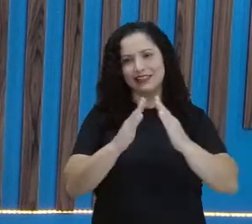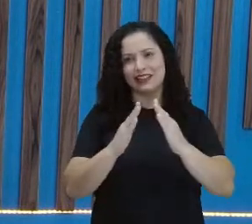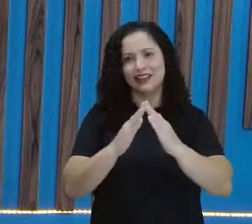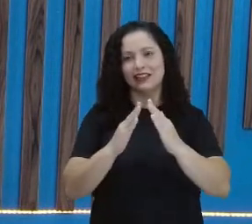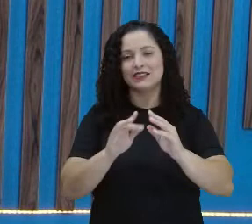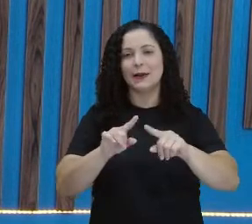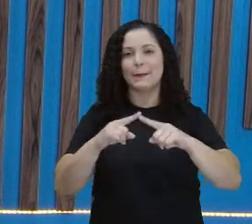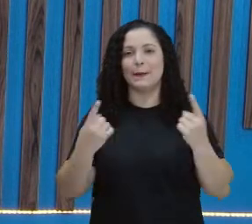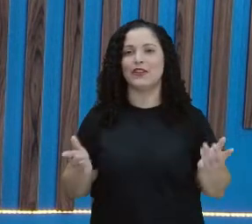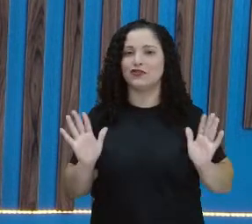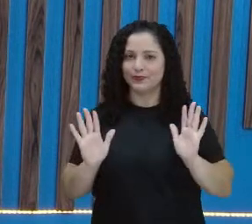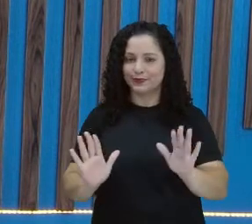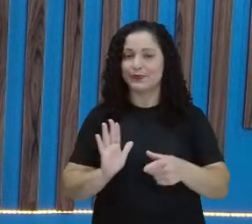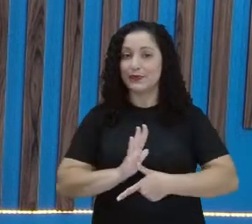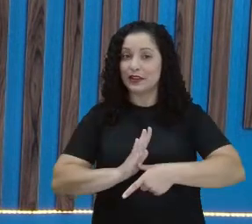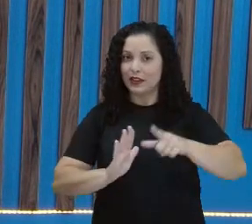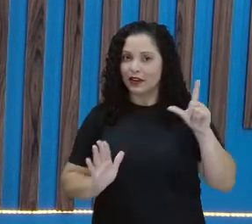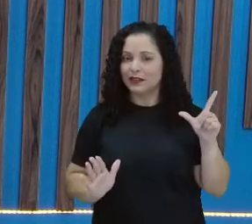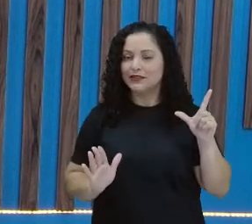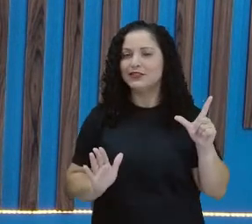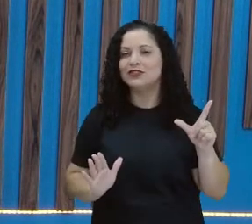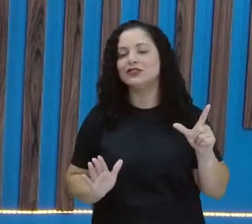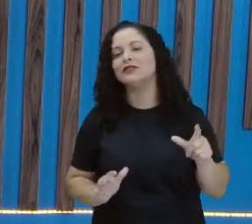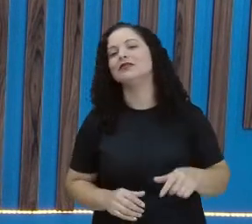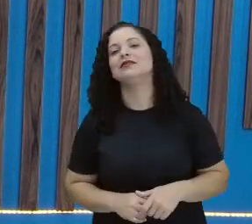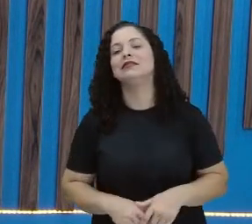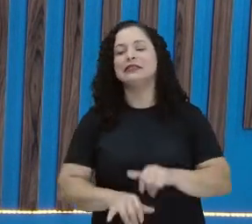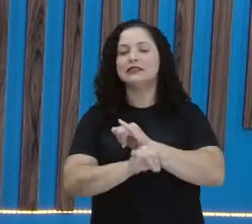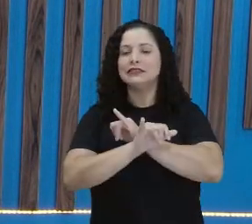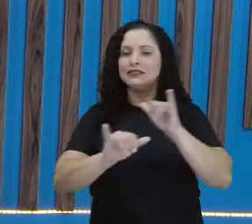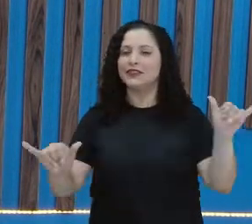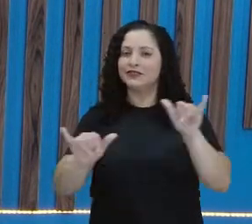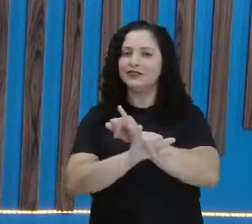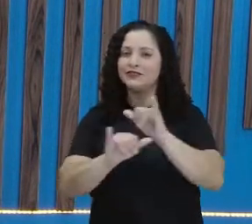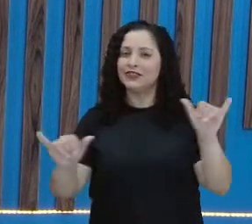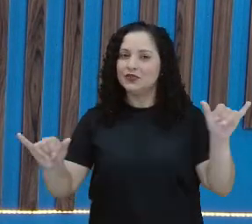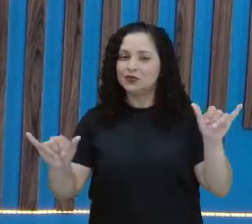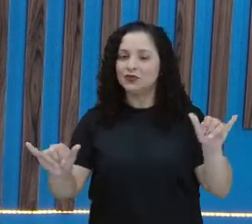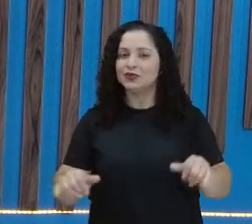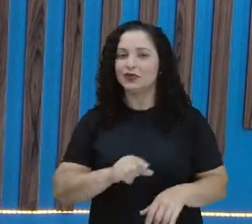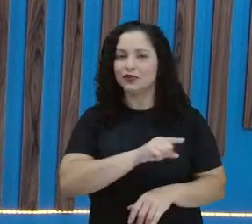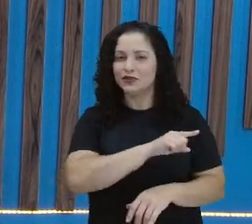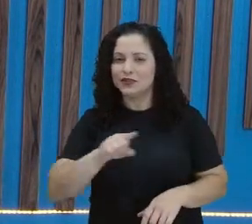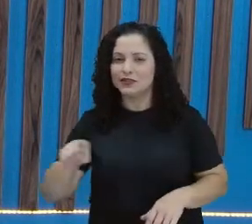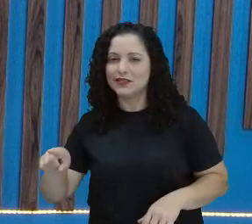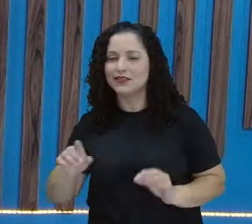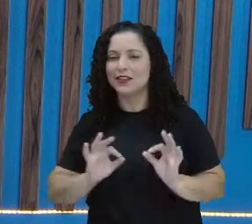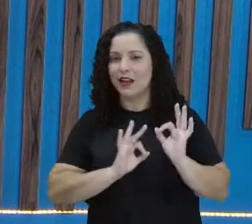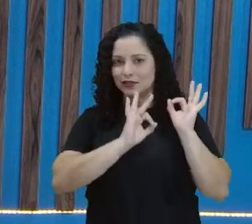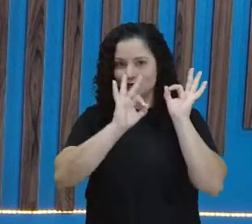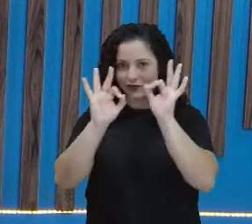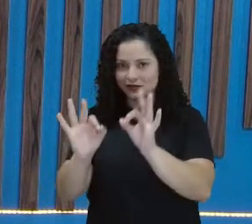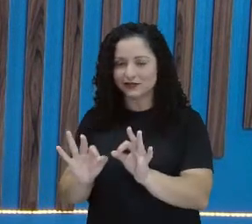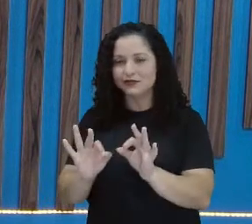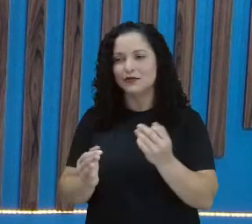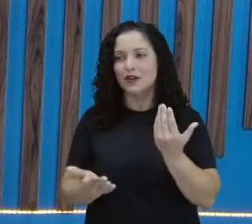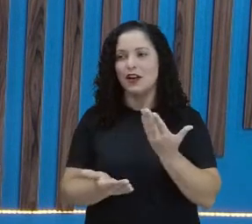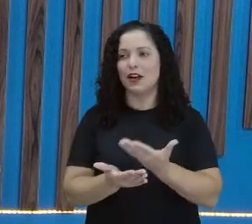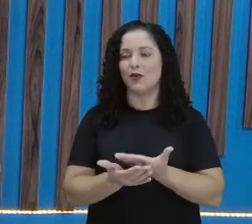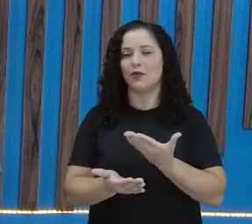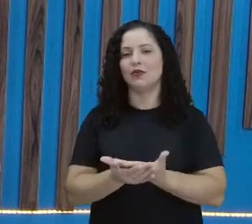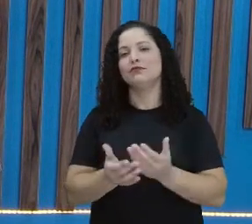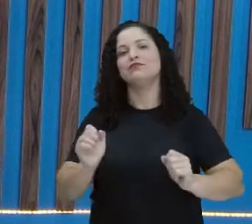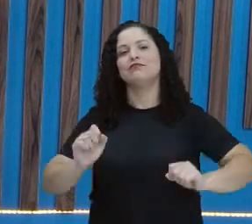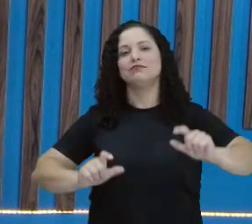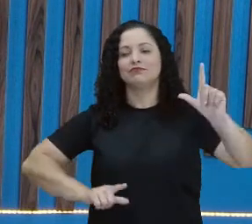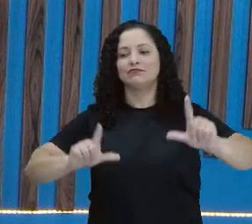iniciarmos, aquele momento dos nossos recados. Você provavelmente está assistindo esta aula através da TV